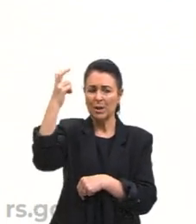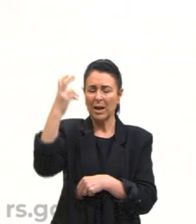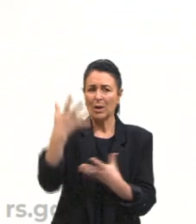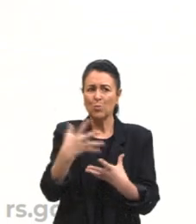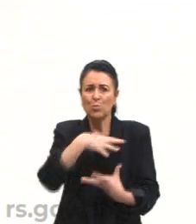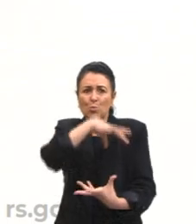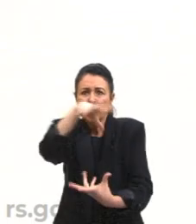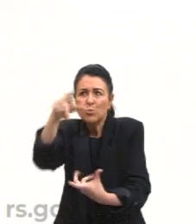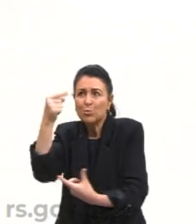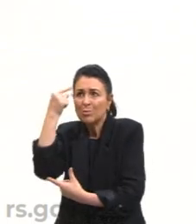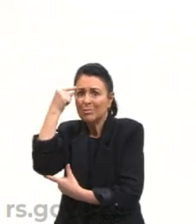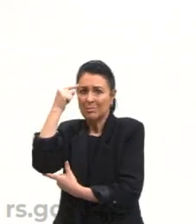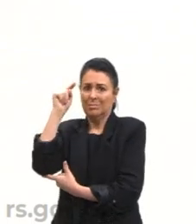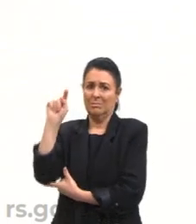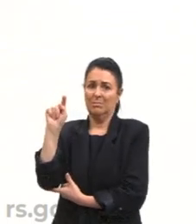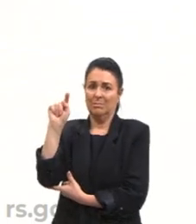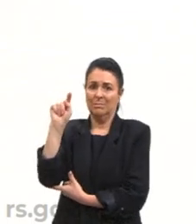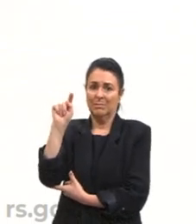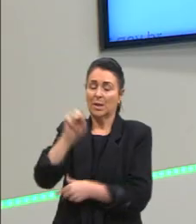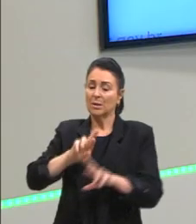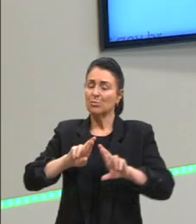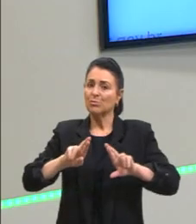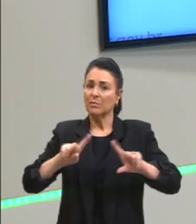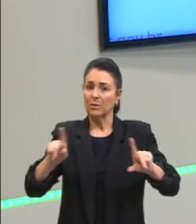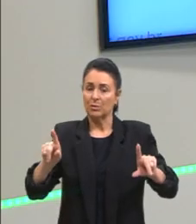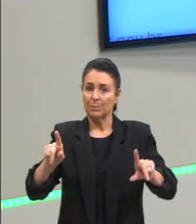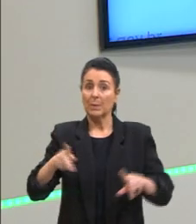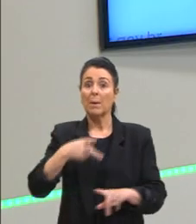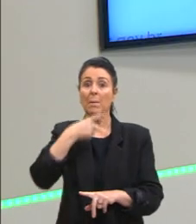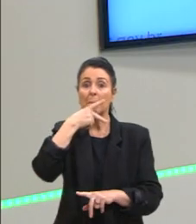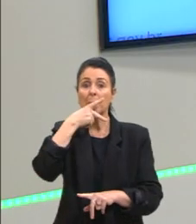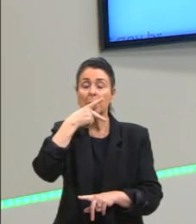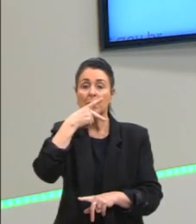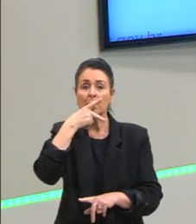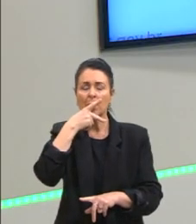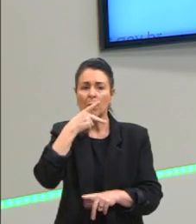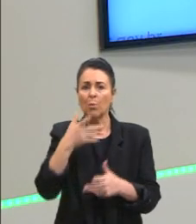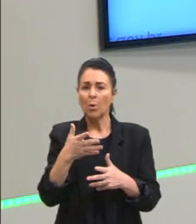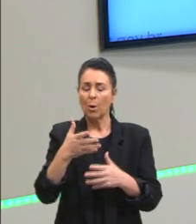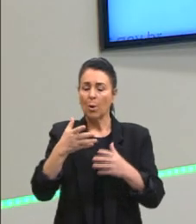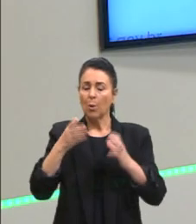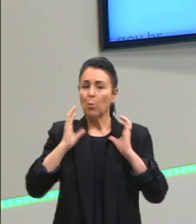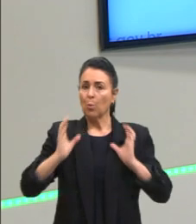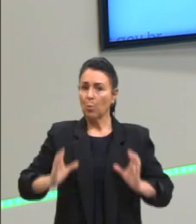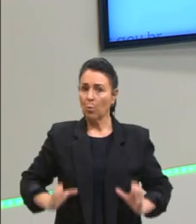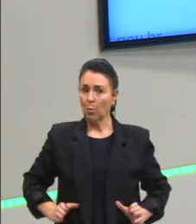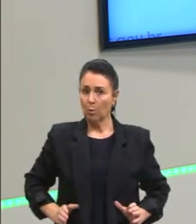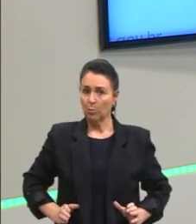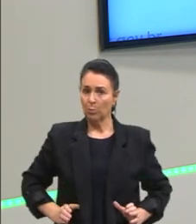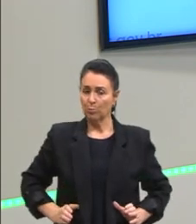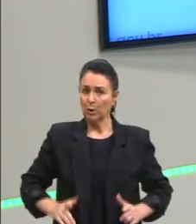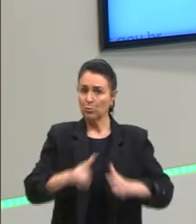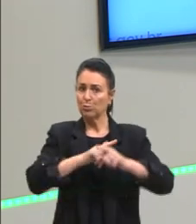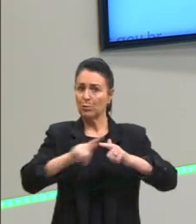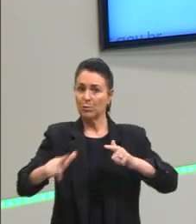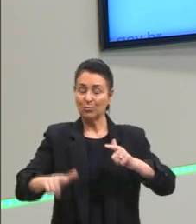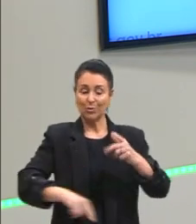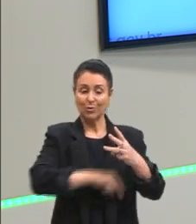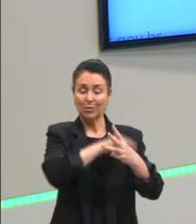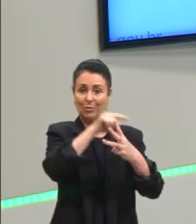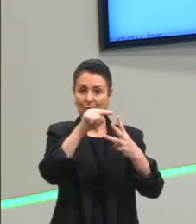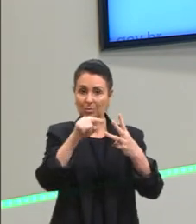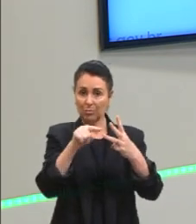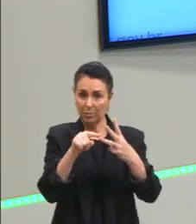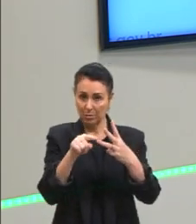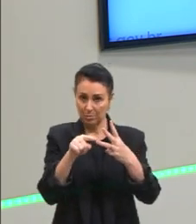depois. Então, o Platão dividia o corpo em três partes. A